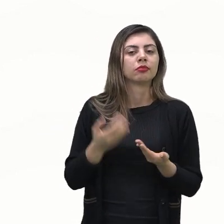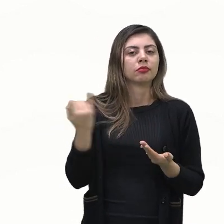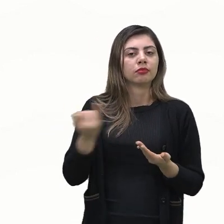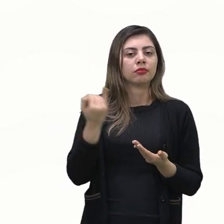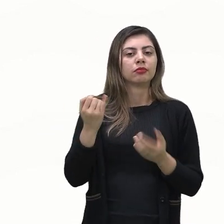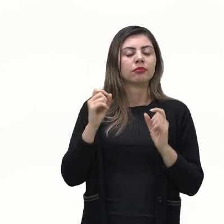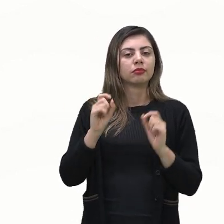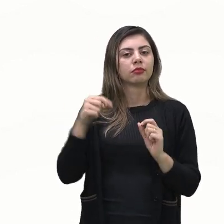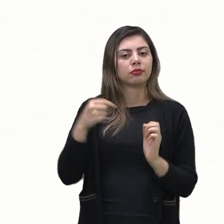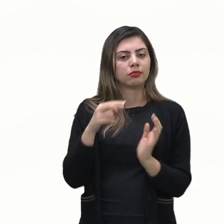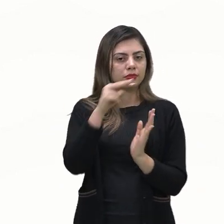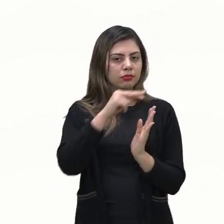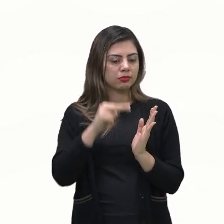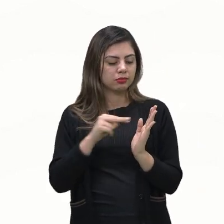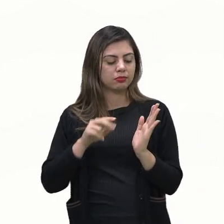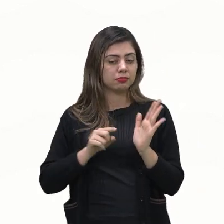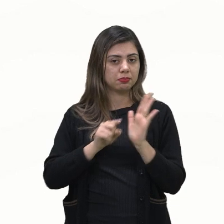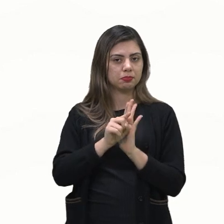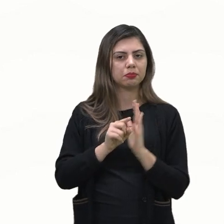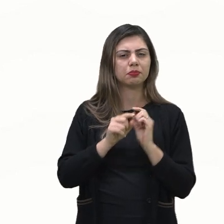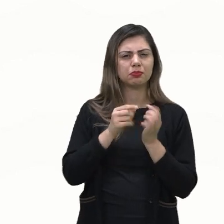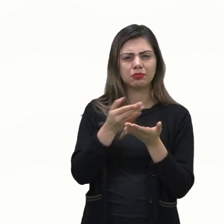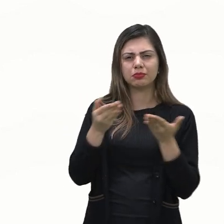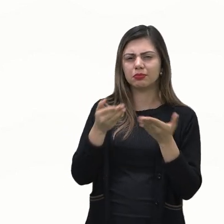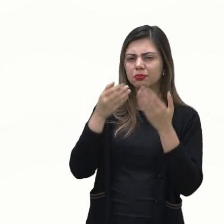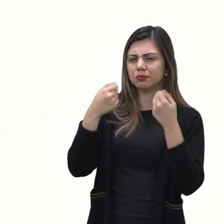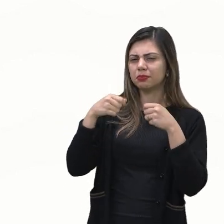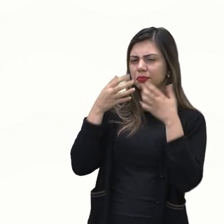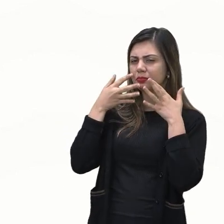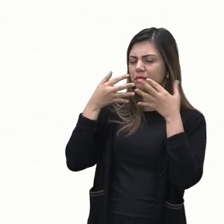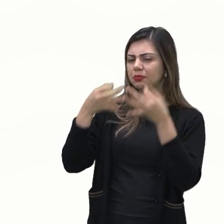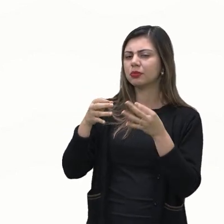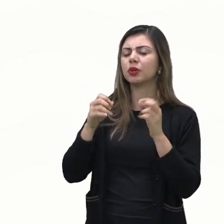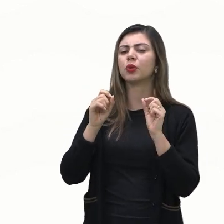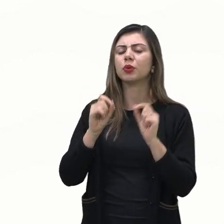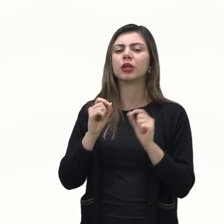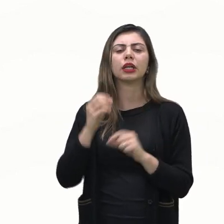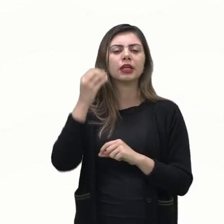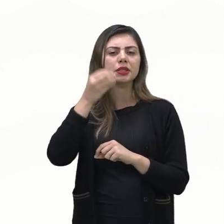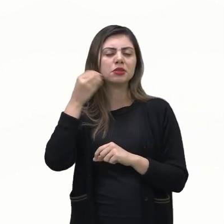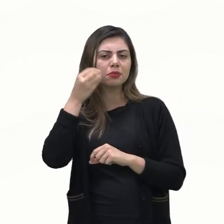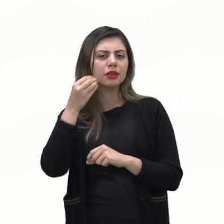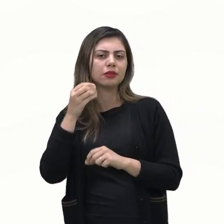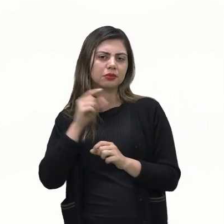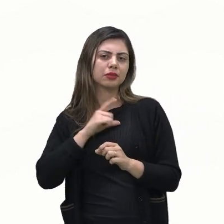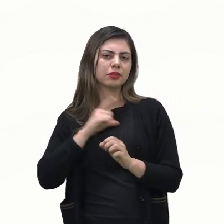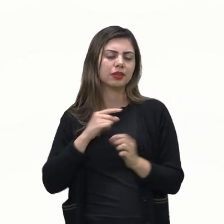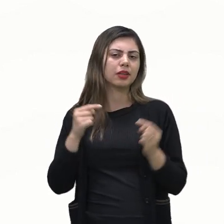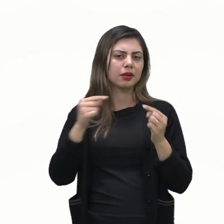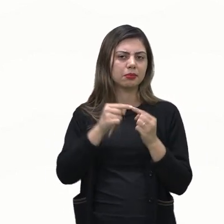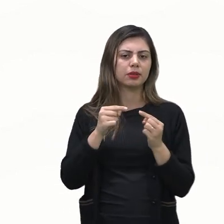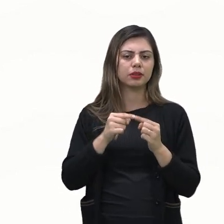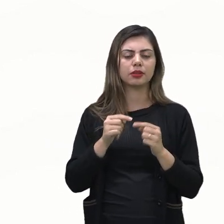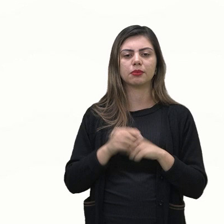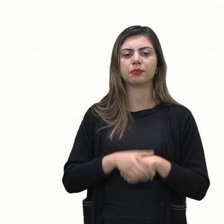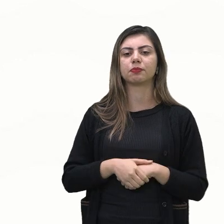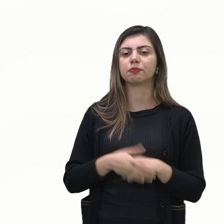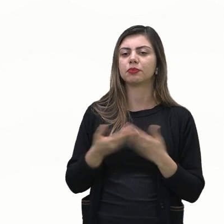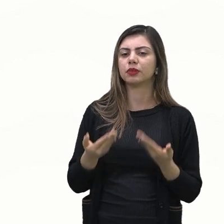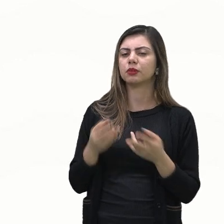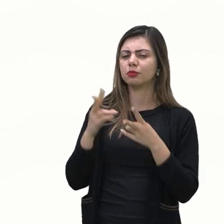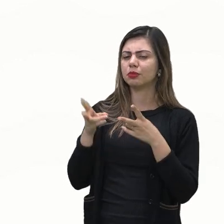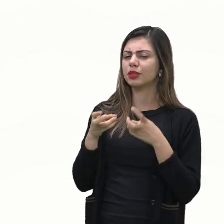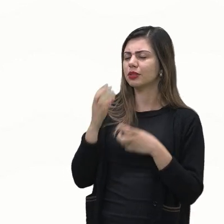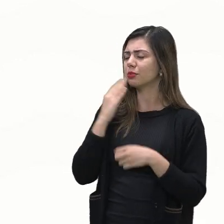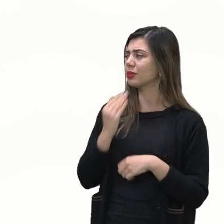ao ler uma questão vocês verifiquem de que experimento aleatório ela está se tratando aqui nesse